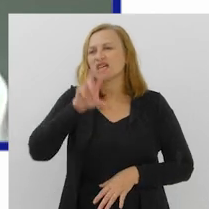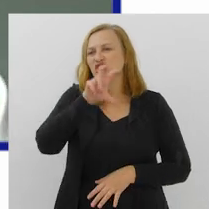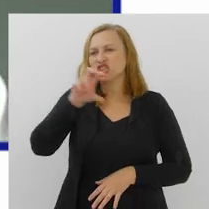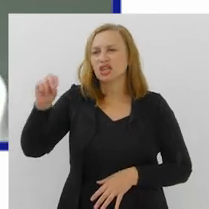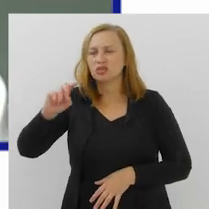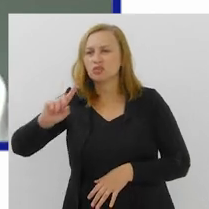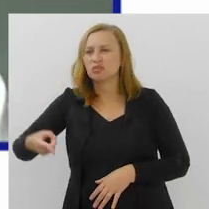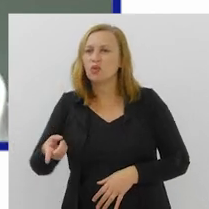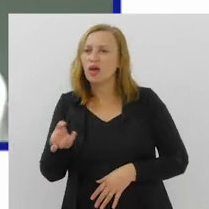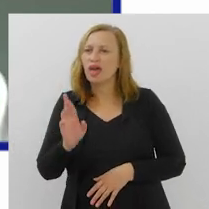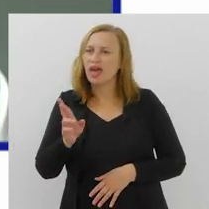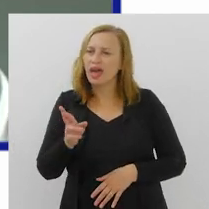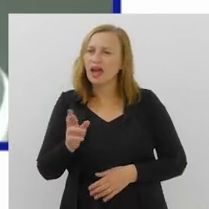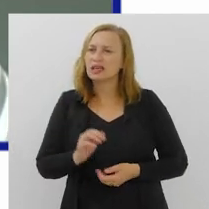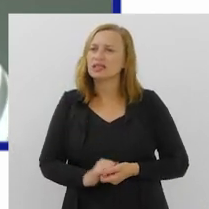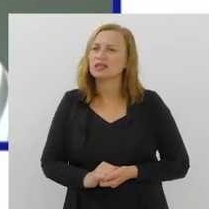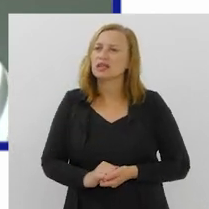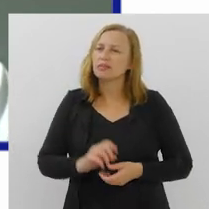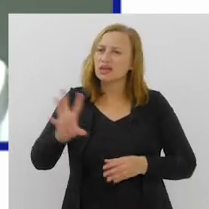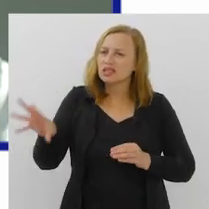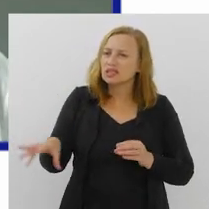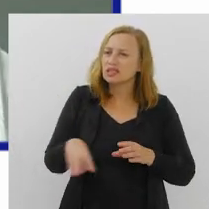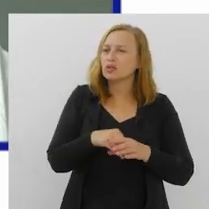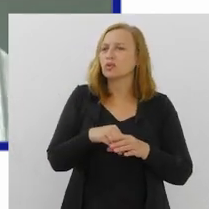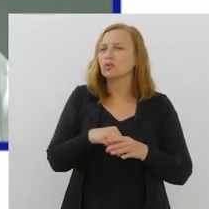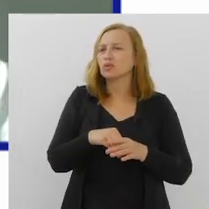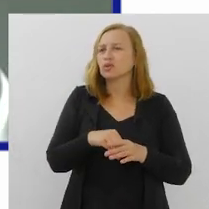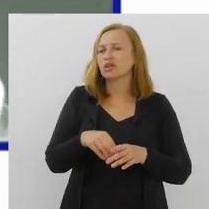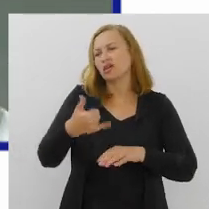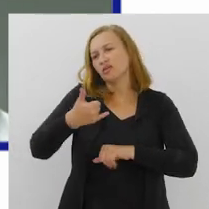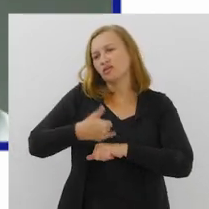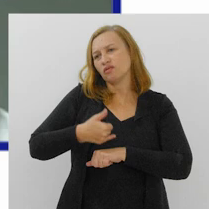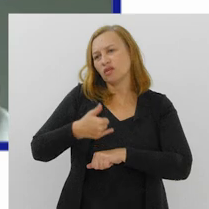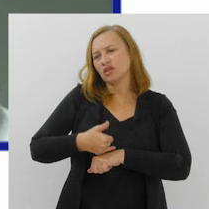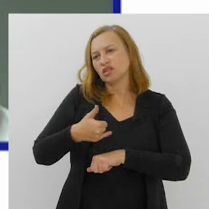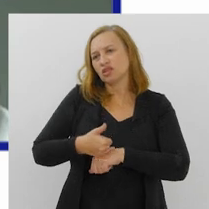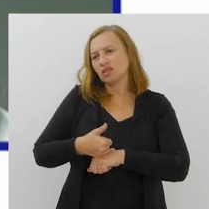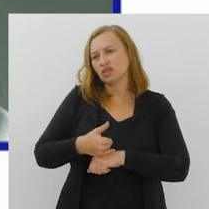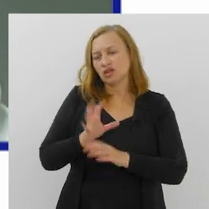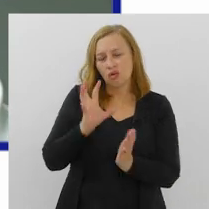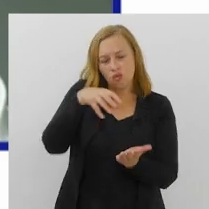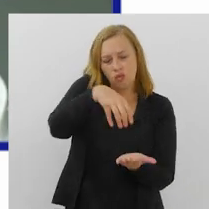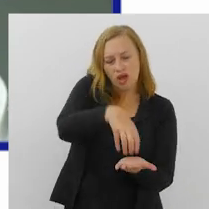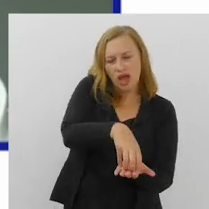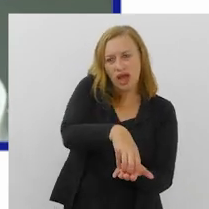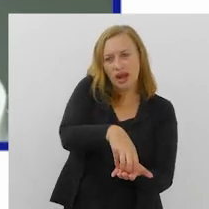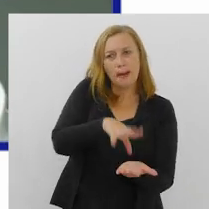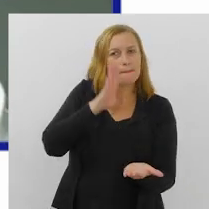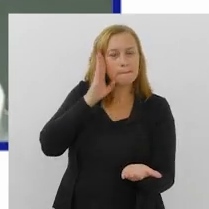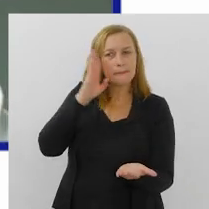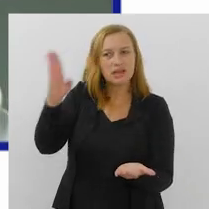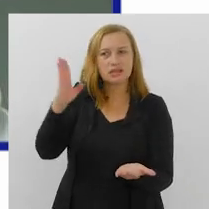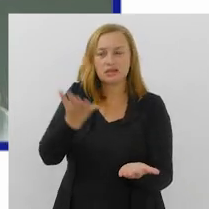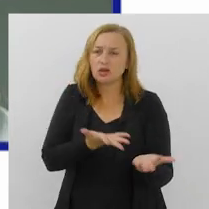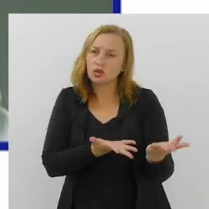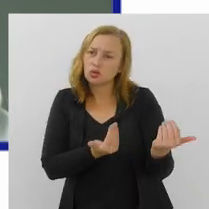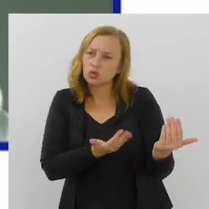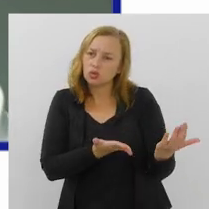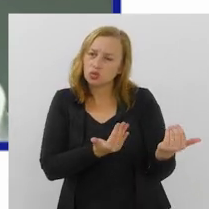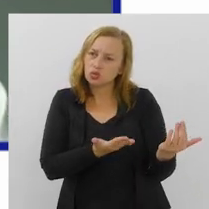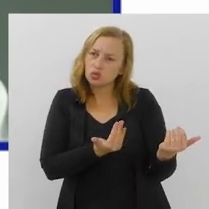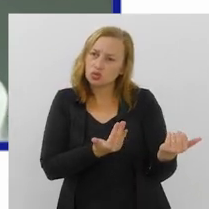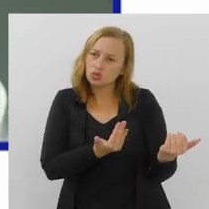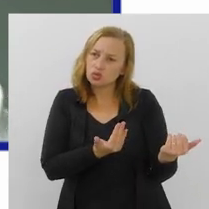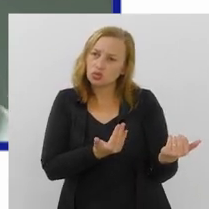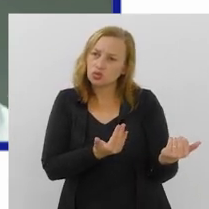mais de 500 mil reais, para que se implante em volta redonda uma unidade